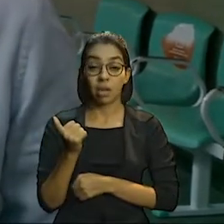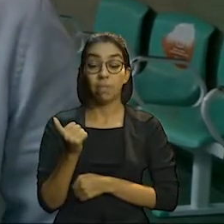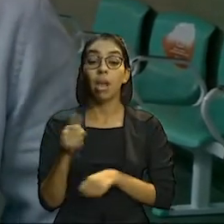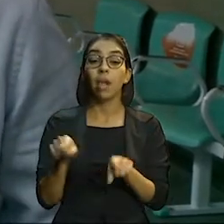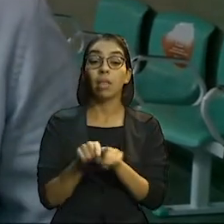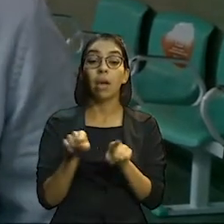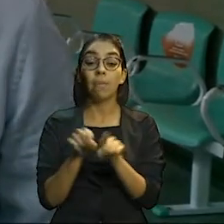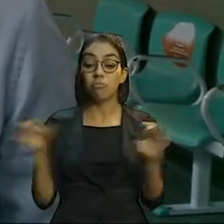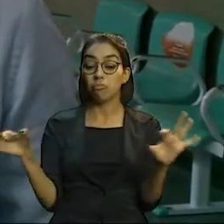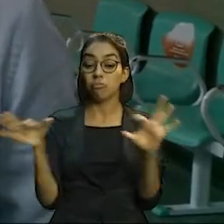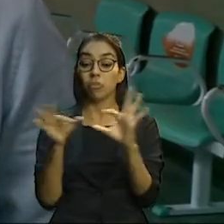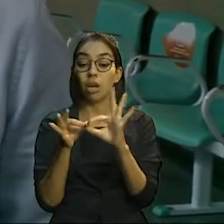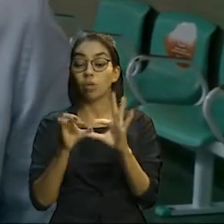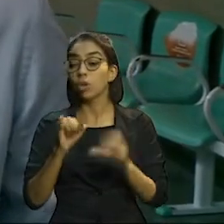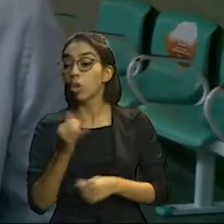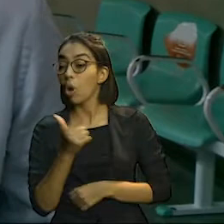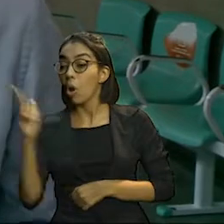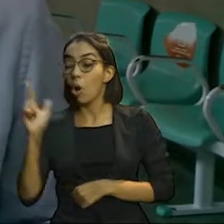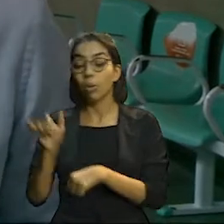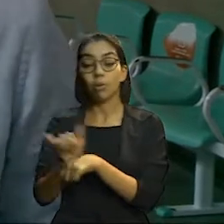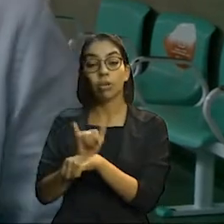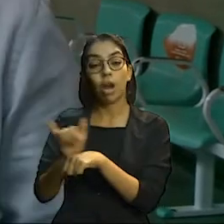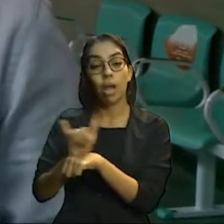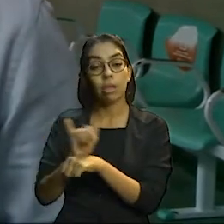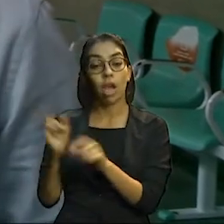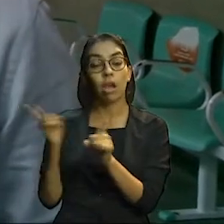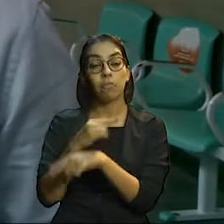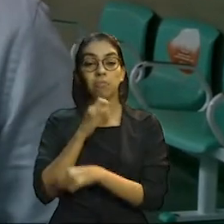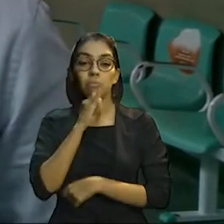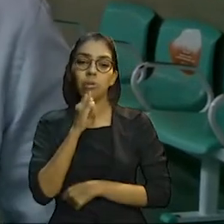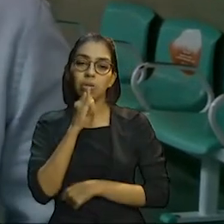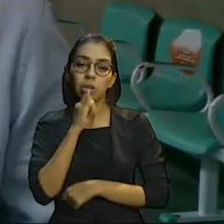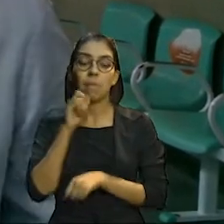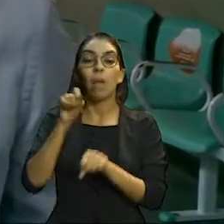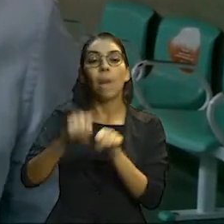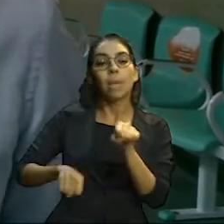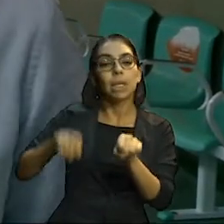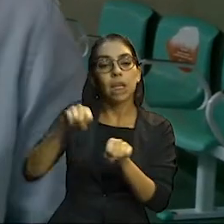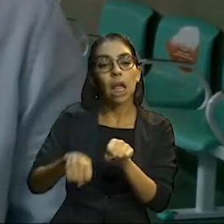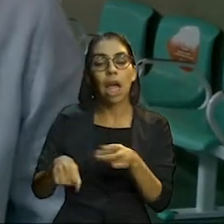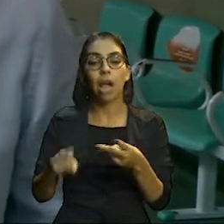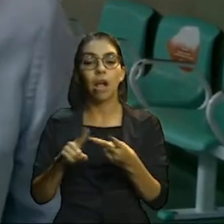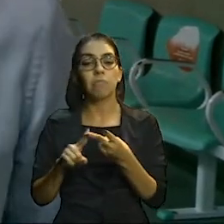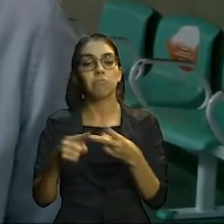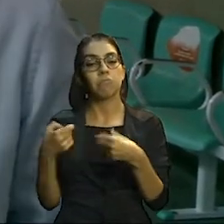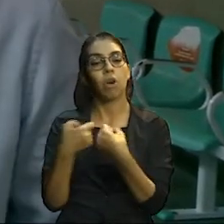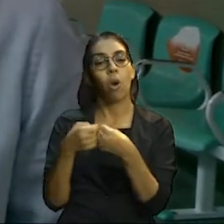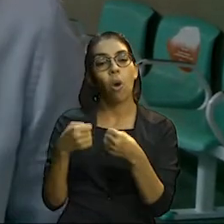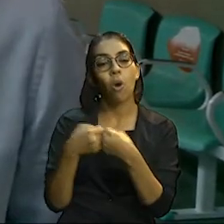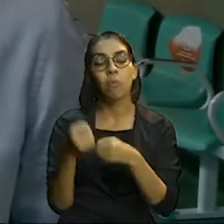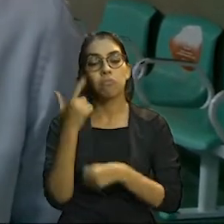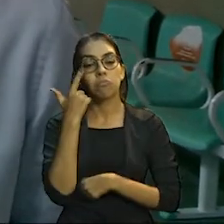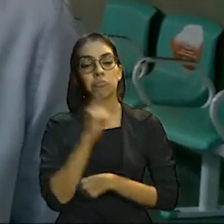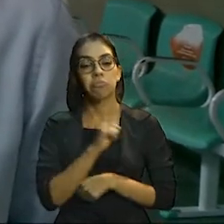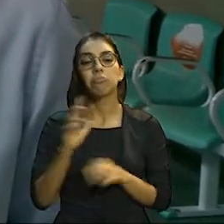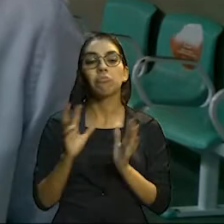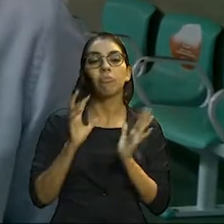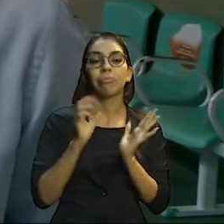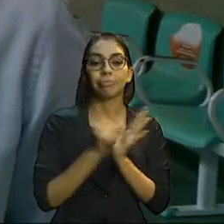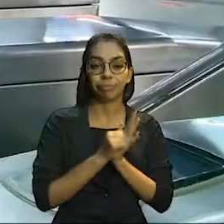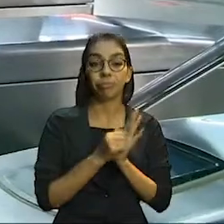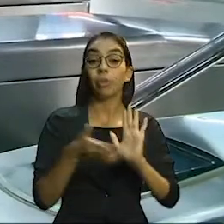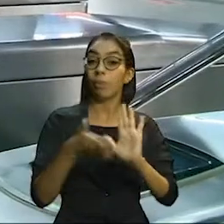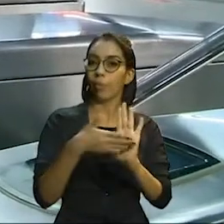integração e integração com outros modos de transporte, bicicleta, ônibus. Vai permitir ter uma base de dados para fazer essas